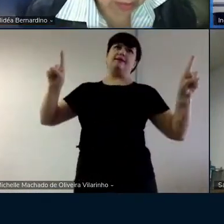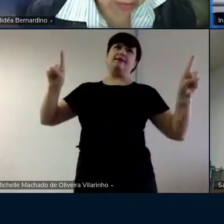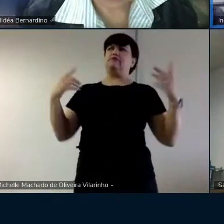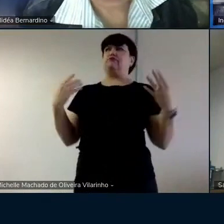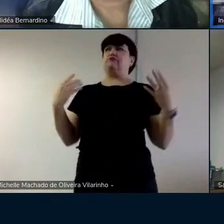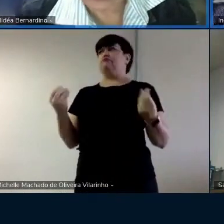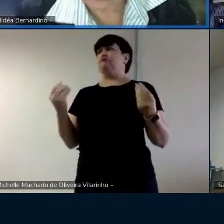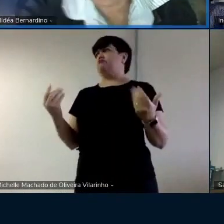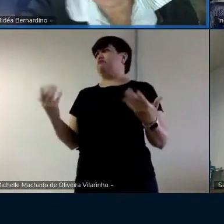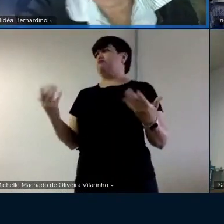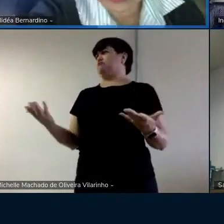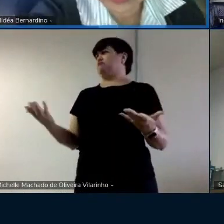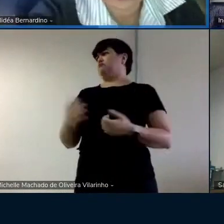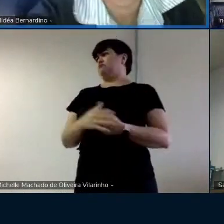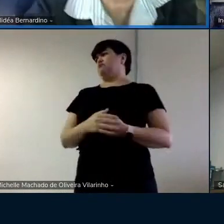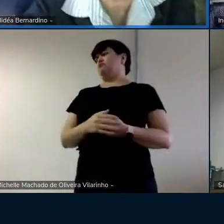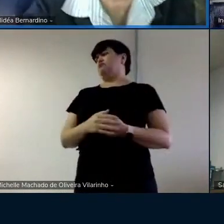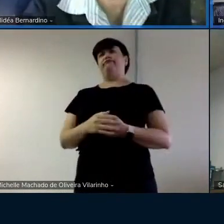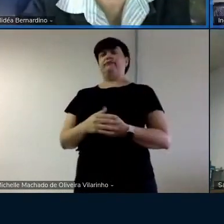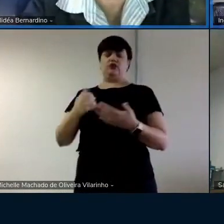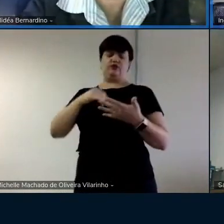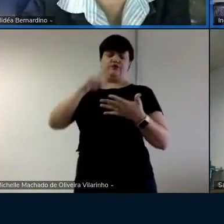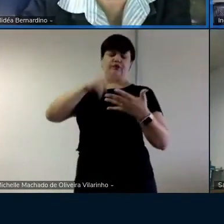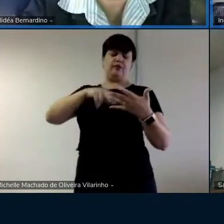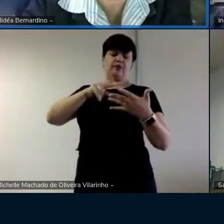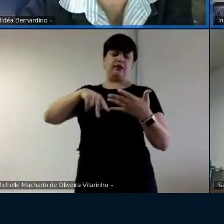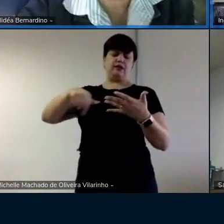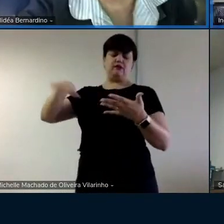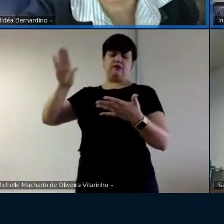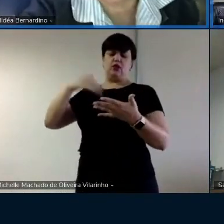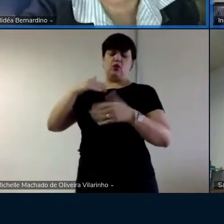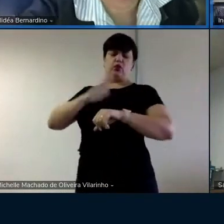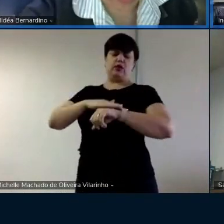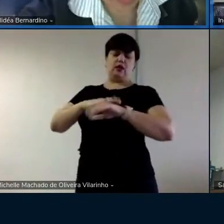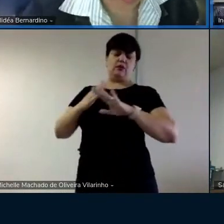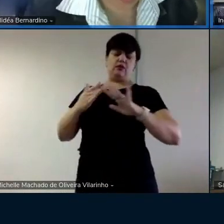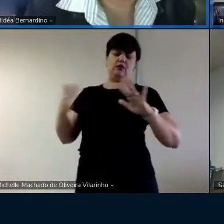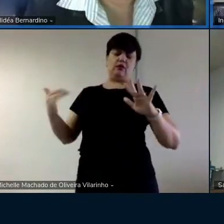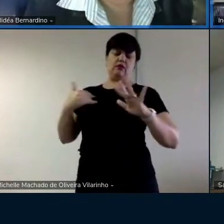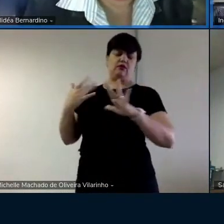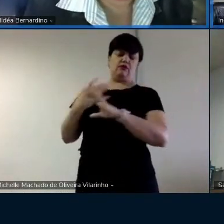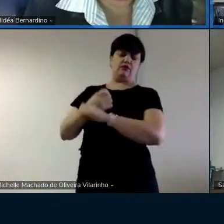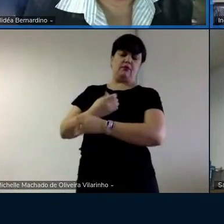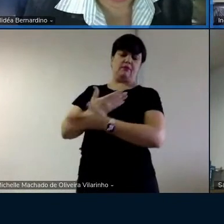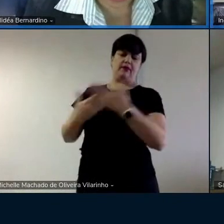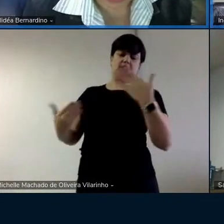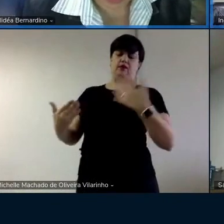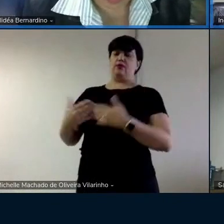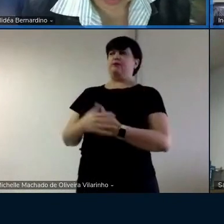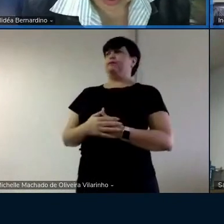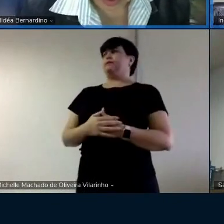Por exemplo, deixa eu ver aqui o tempo, porque senão eu vou passar.